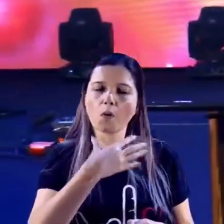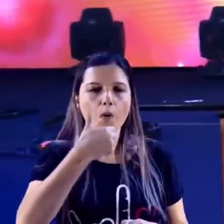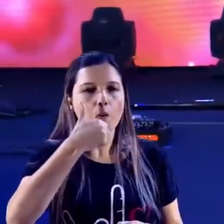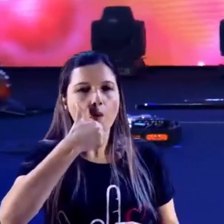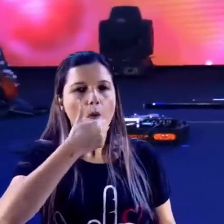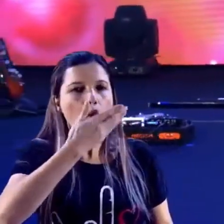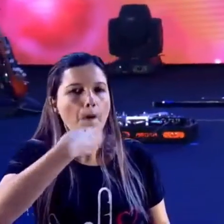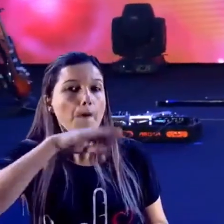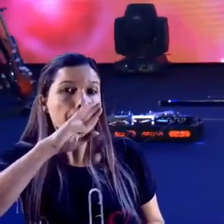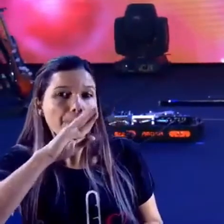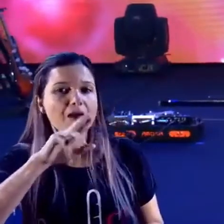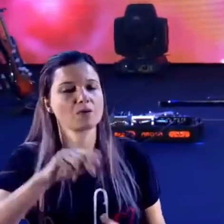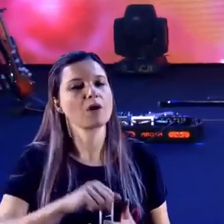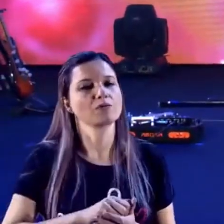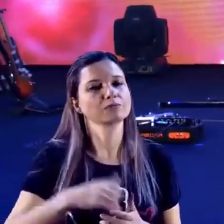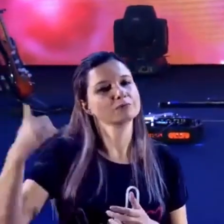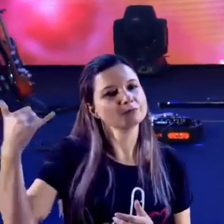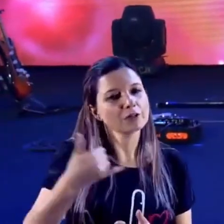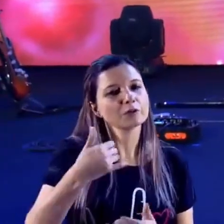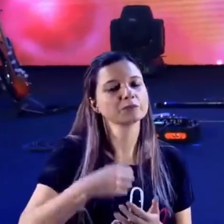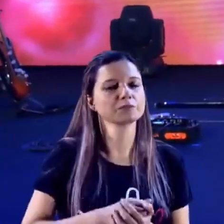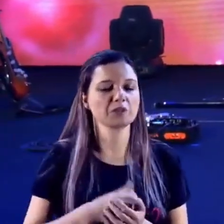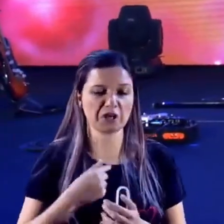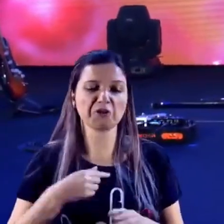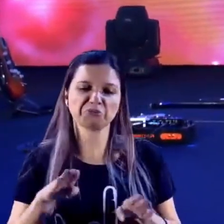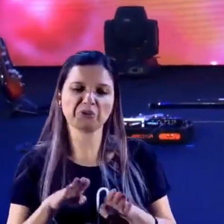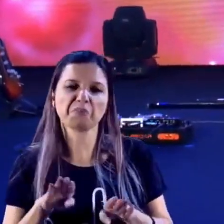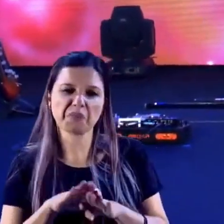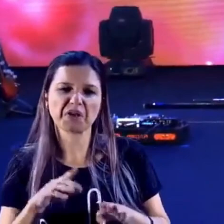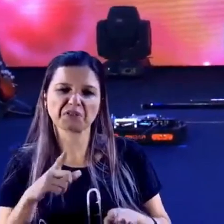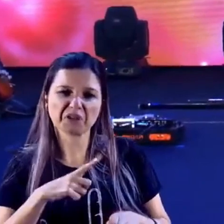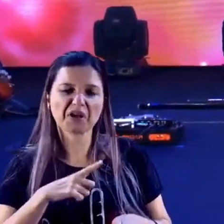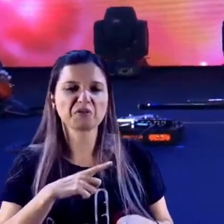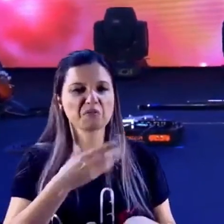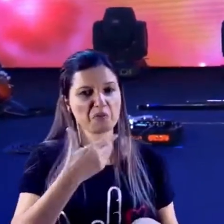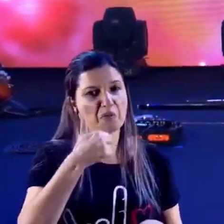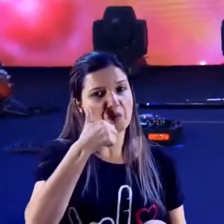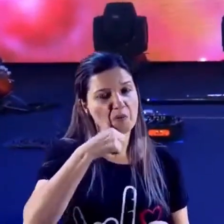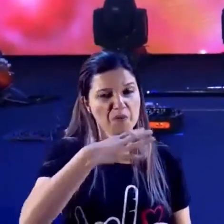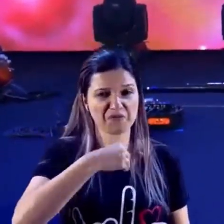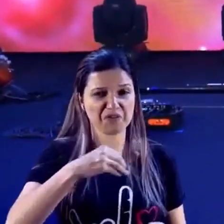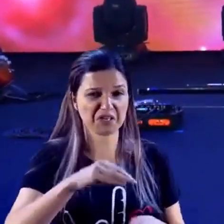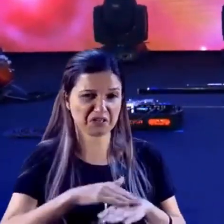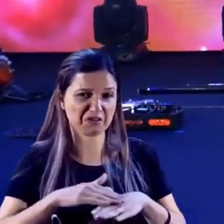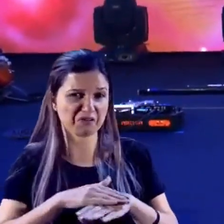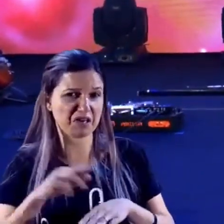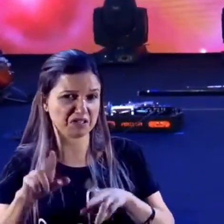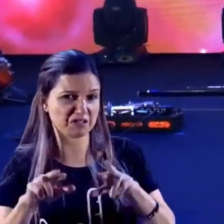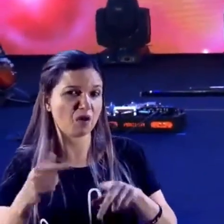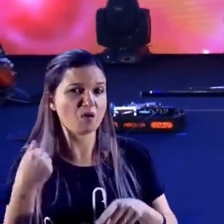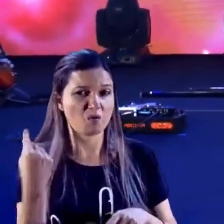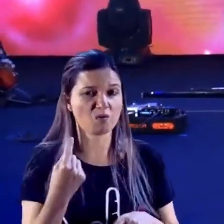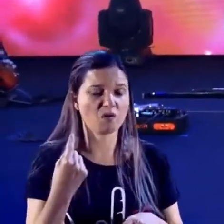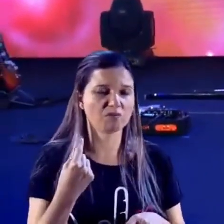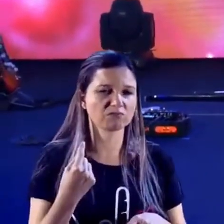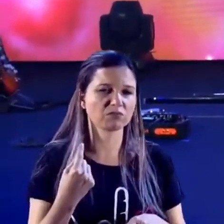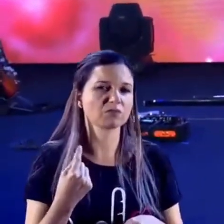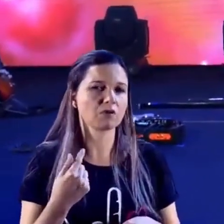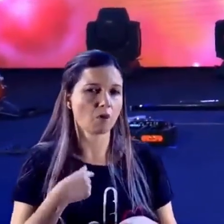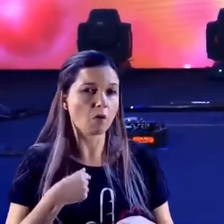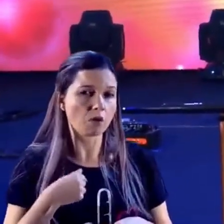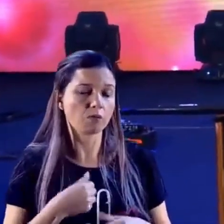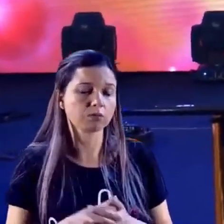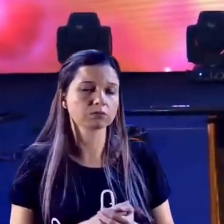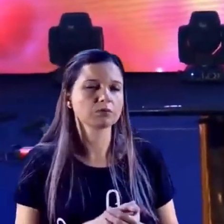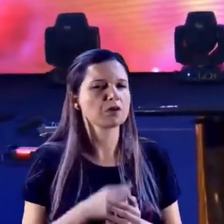falado como o nosso pai fala? Será que nós temos chamado a existência, as coisas que não existem, como se já